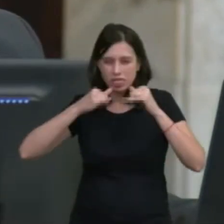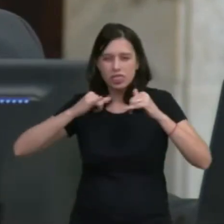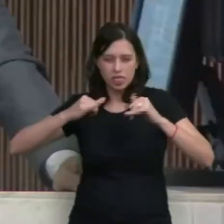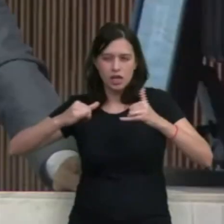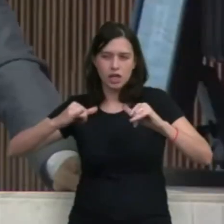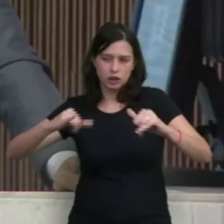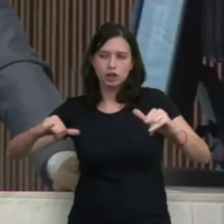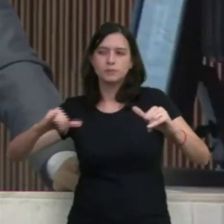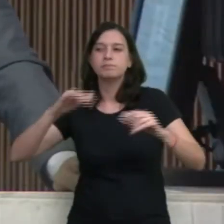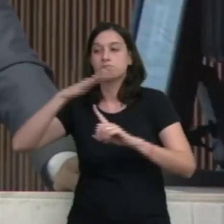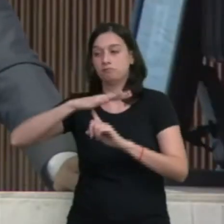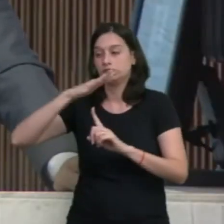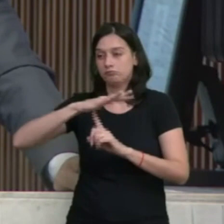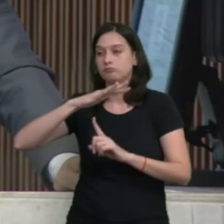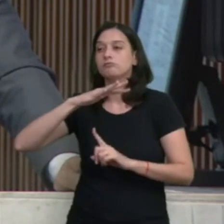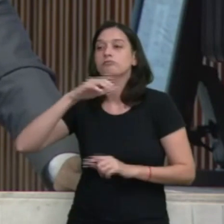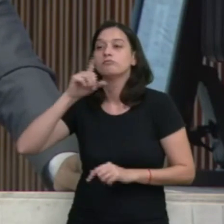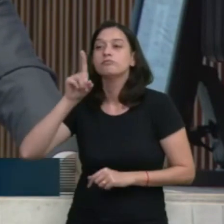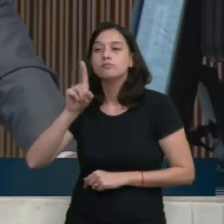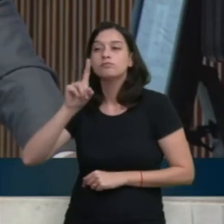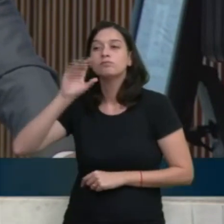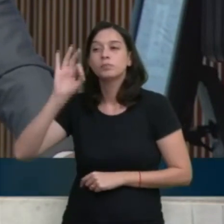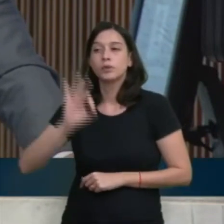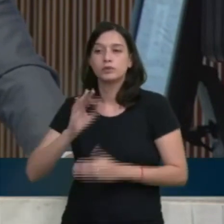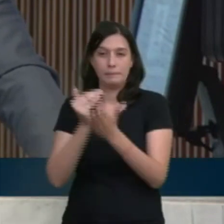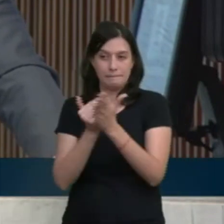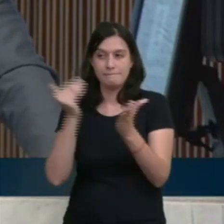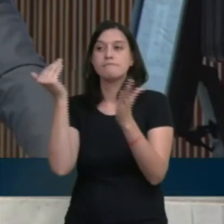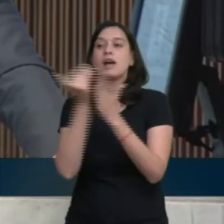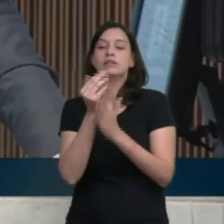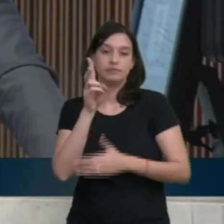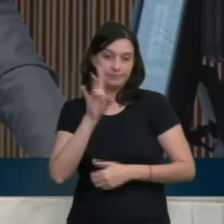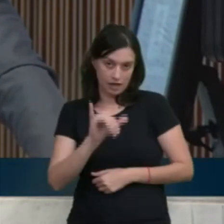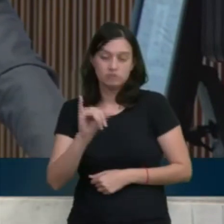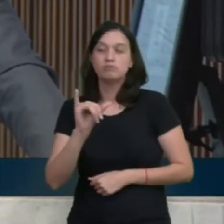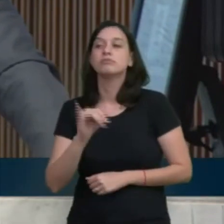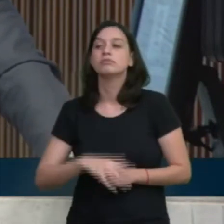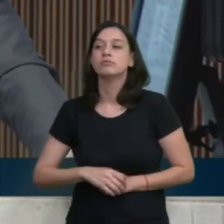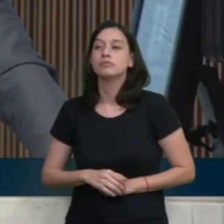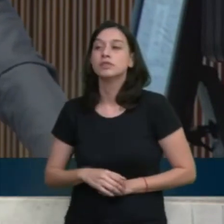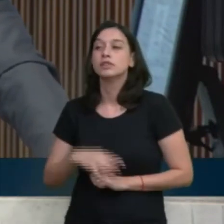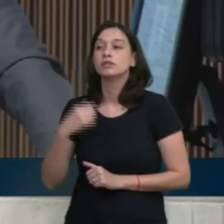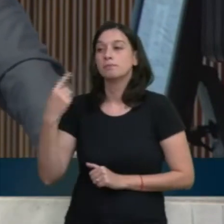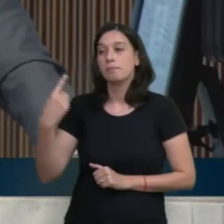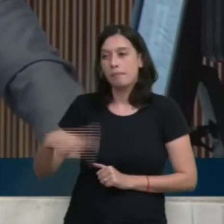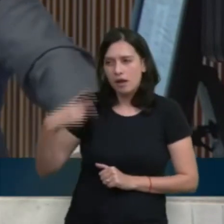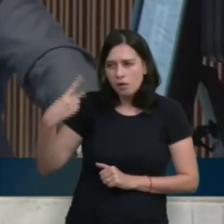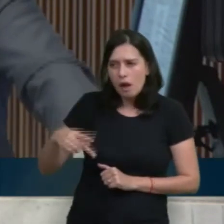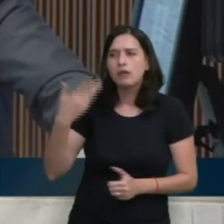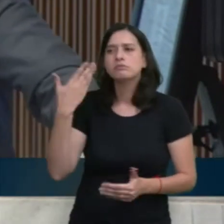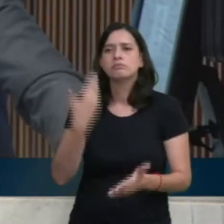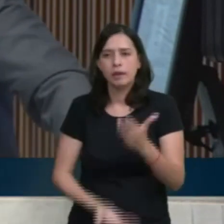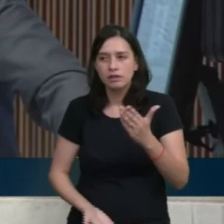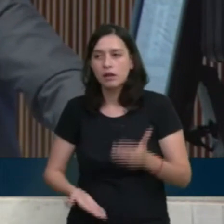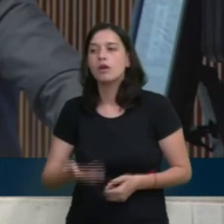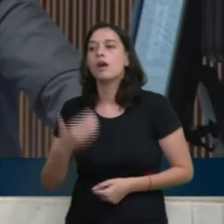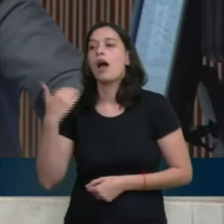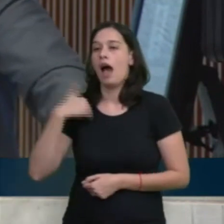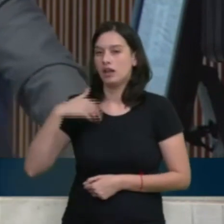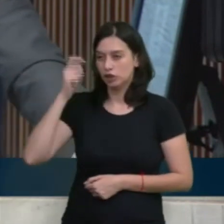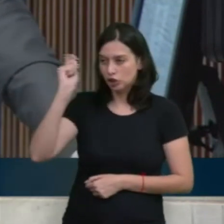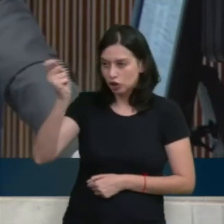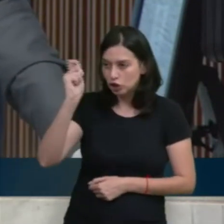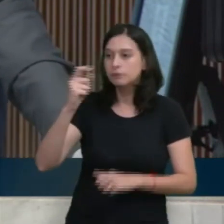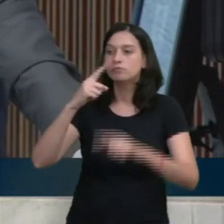cara. Nós já perdemos concorrência para o norte paraguaio, para o oeste argentino, por conta do